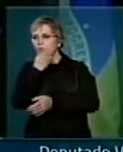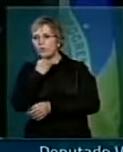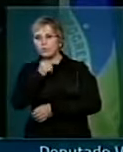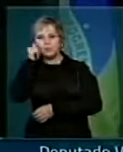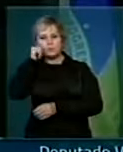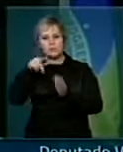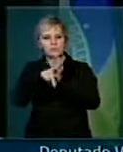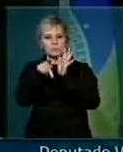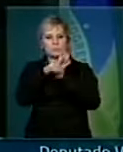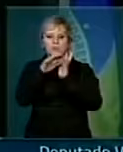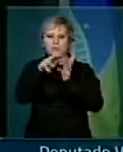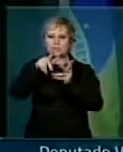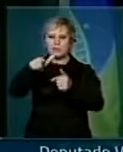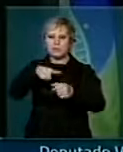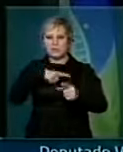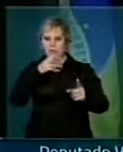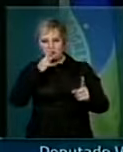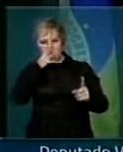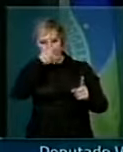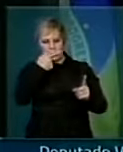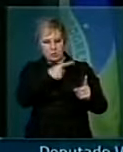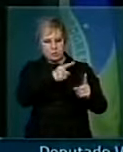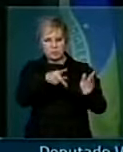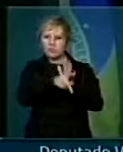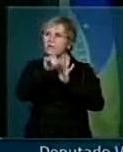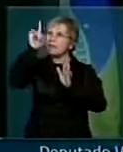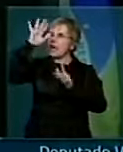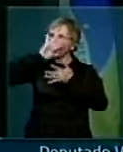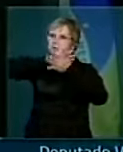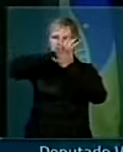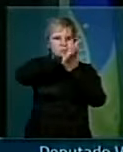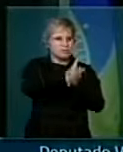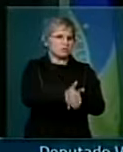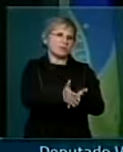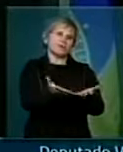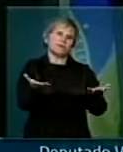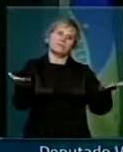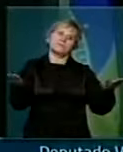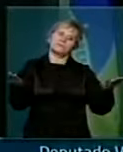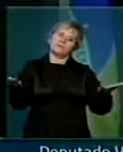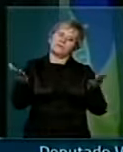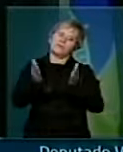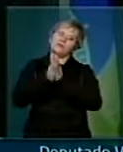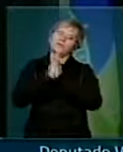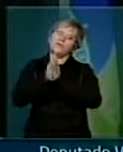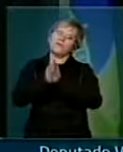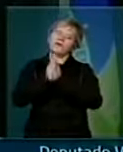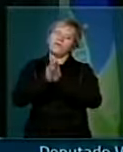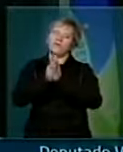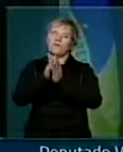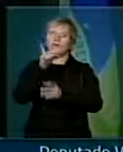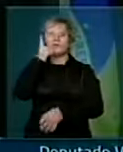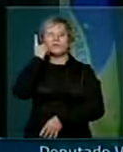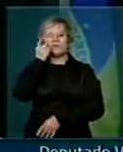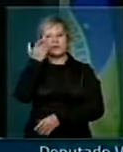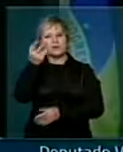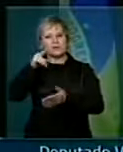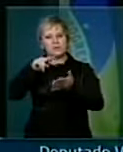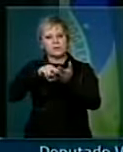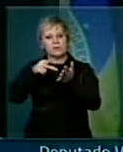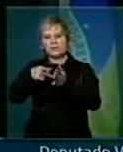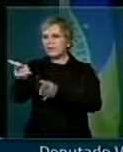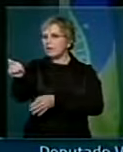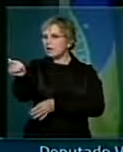terra, serem condenados por Deus. Meu colega deputado, por favor, essa interpretação está